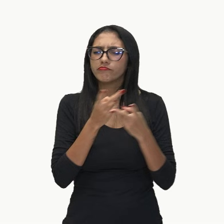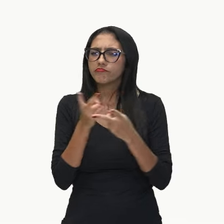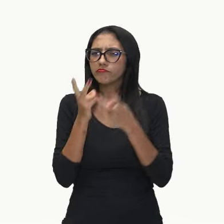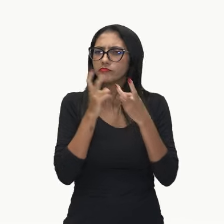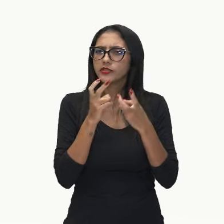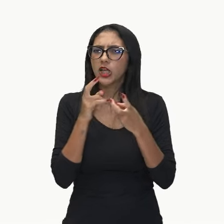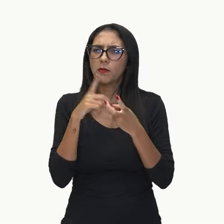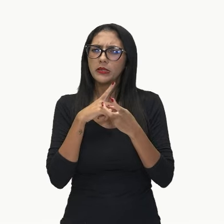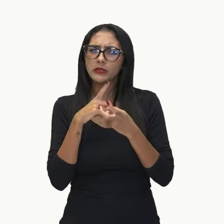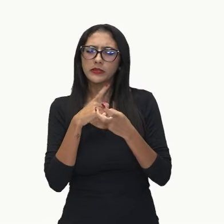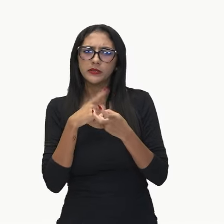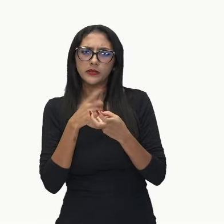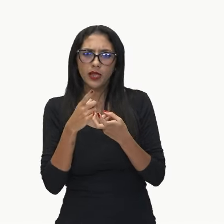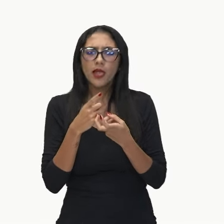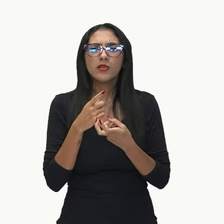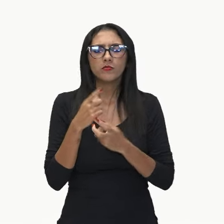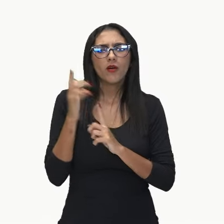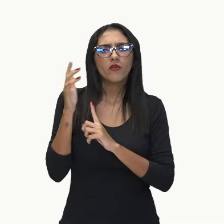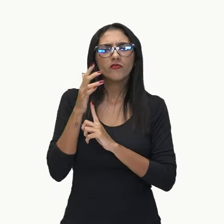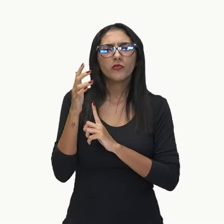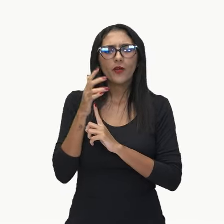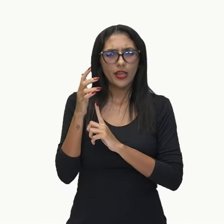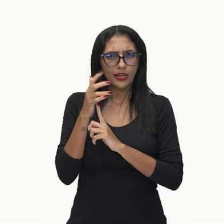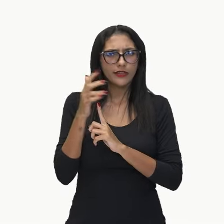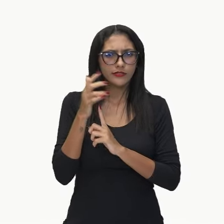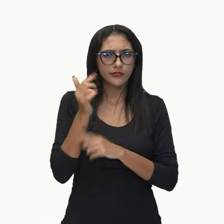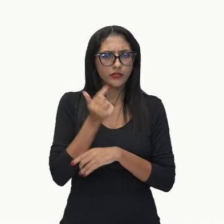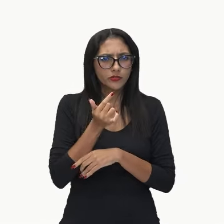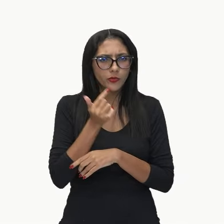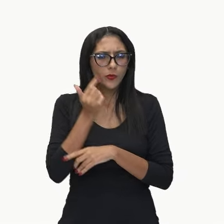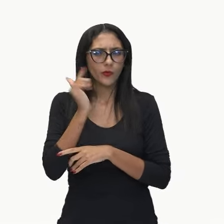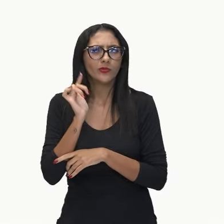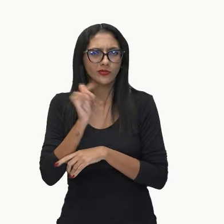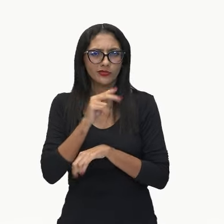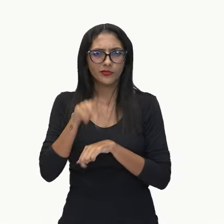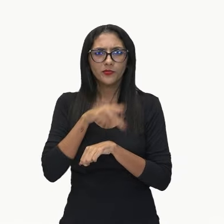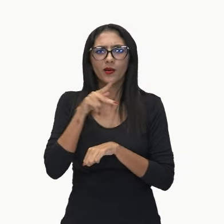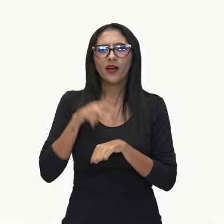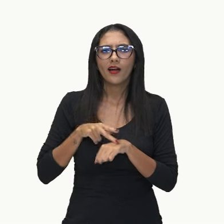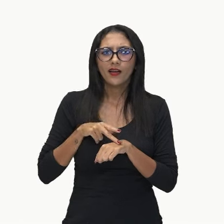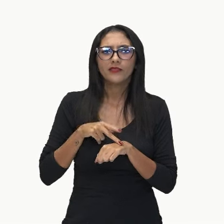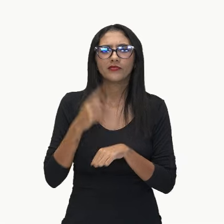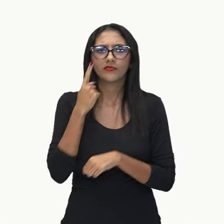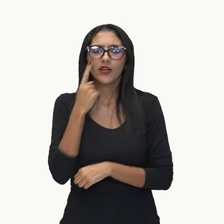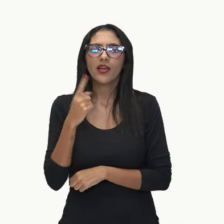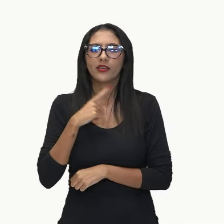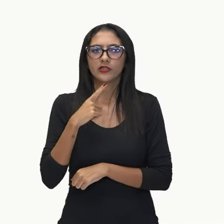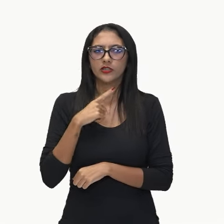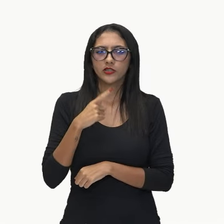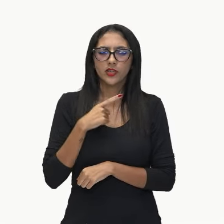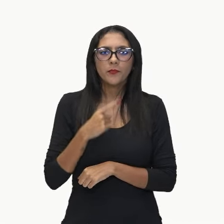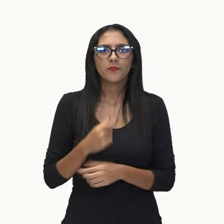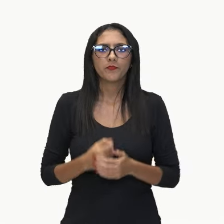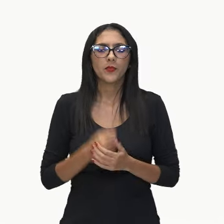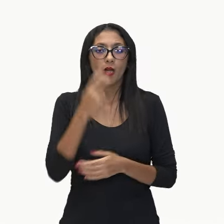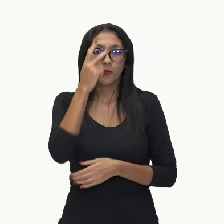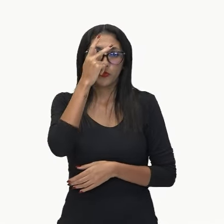uma descendência da aristocracia, provavelmente, já que ele fala aí, né? De barões, de